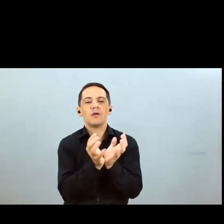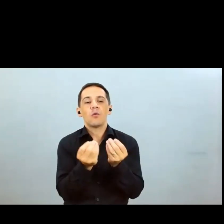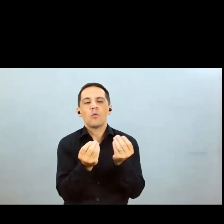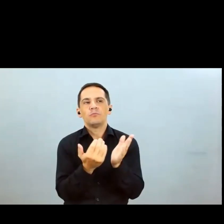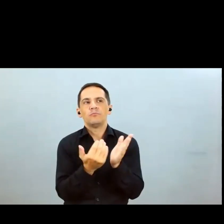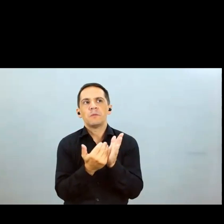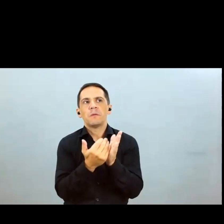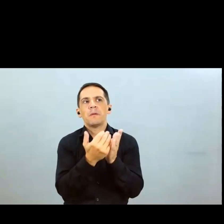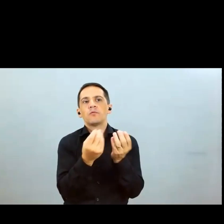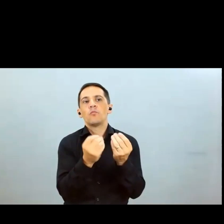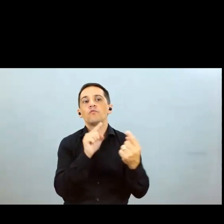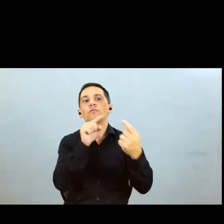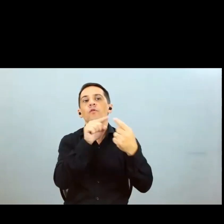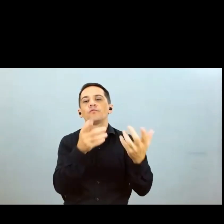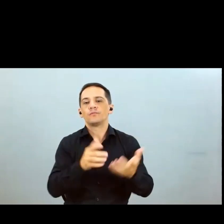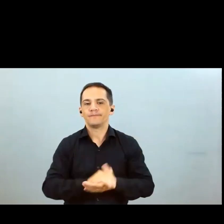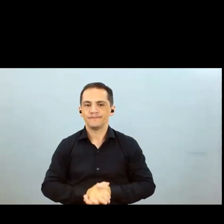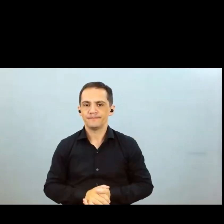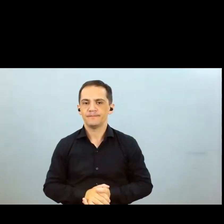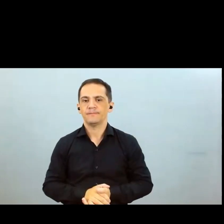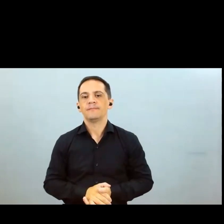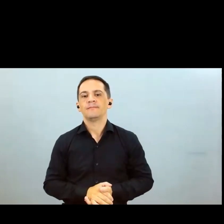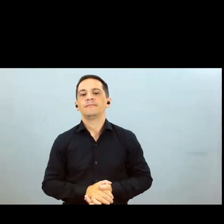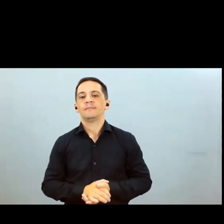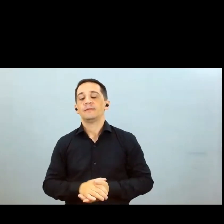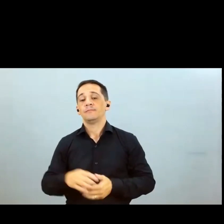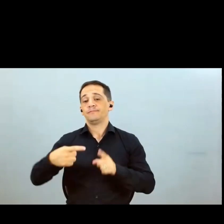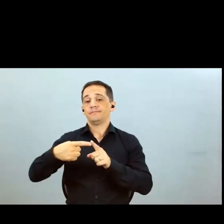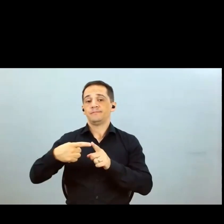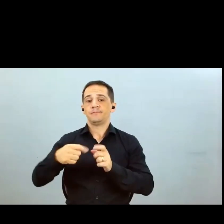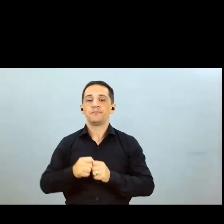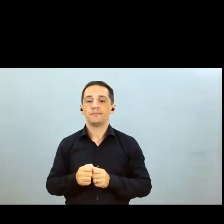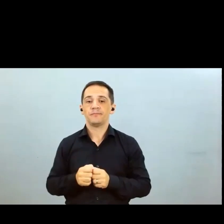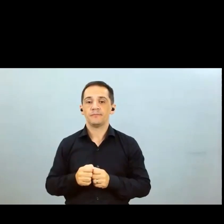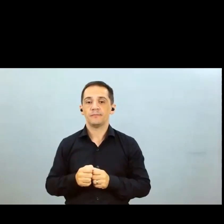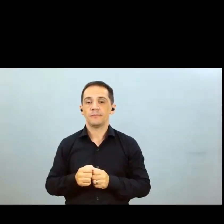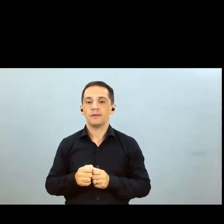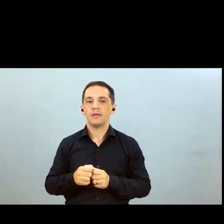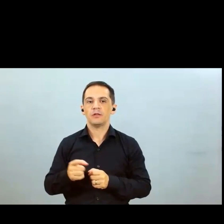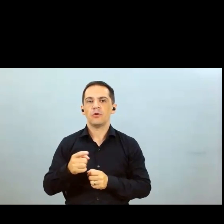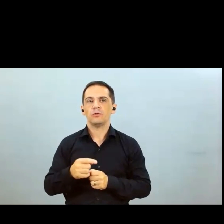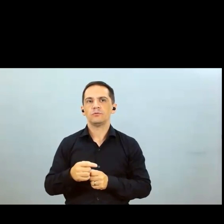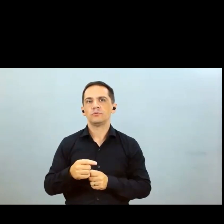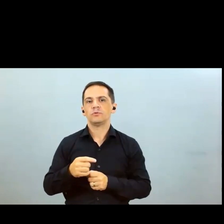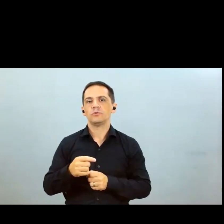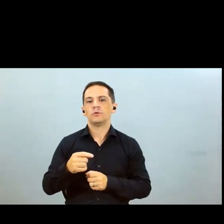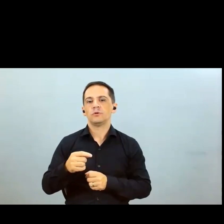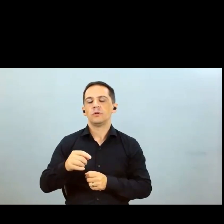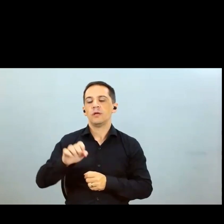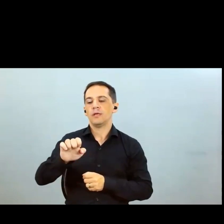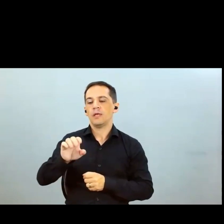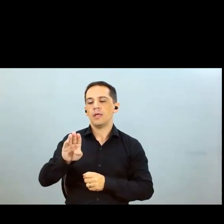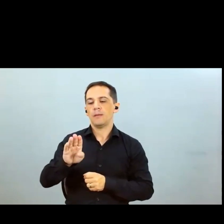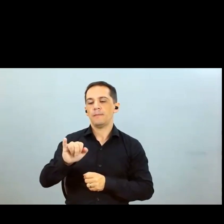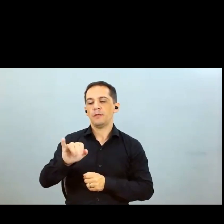bom sobre o alavancagem então nosso target é ficar inferior a duas vezes a relação dívida e bida então quando